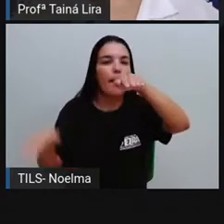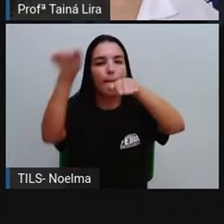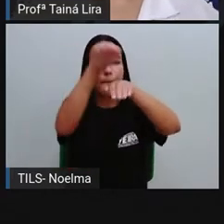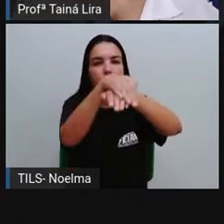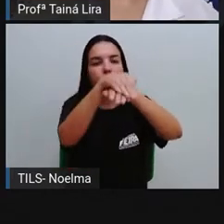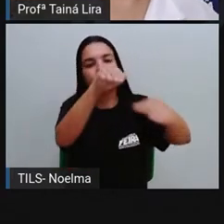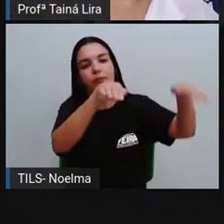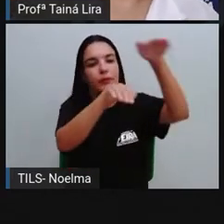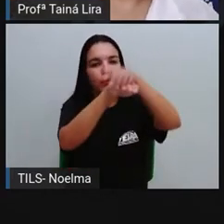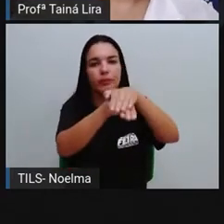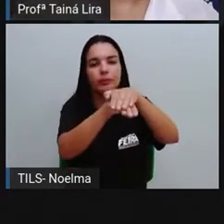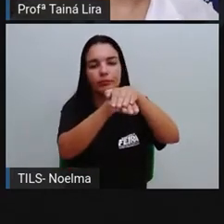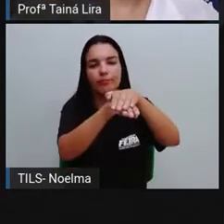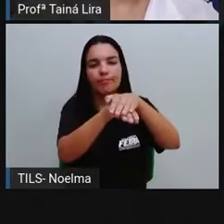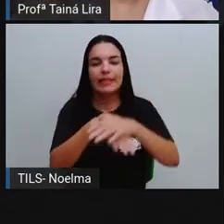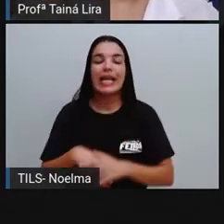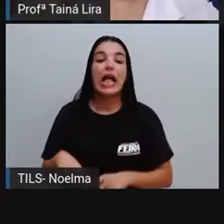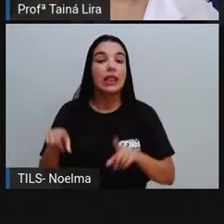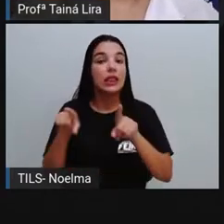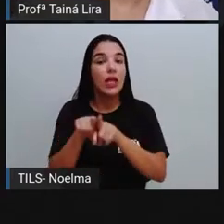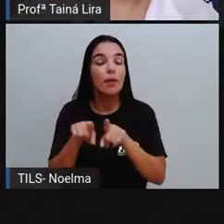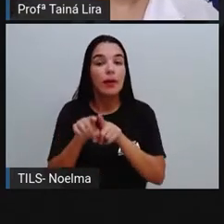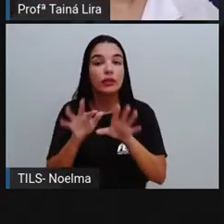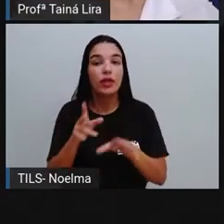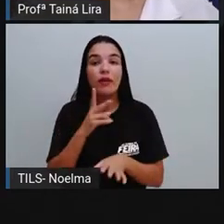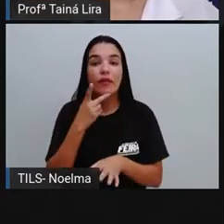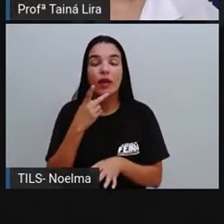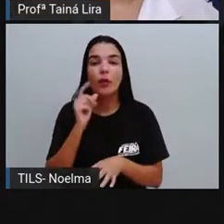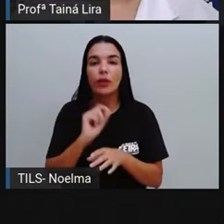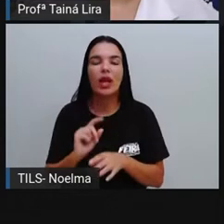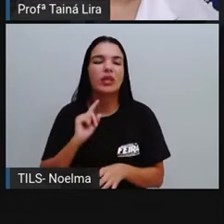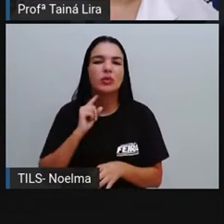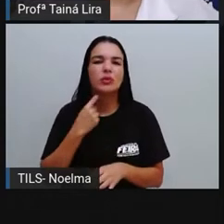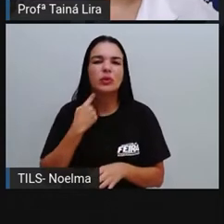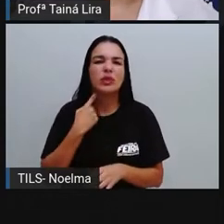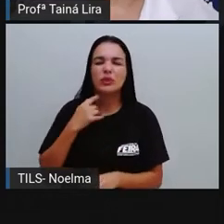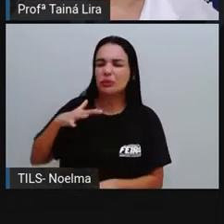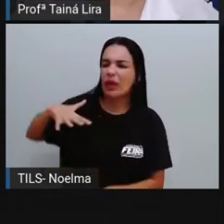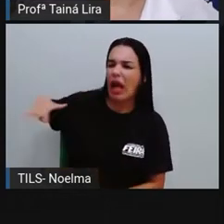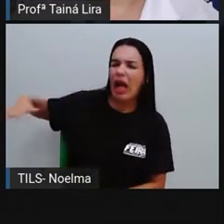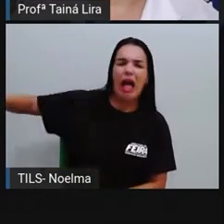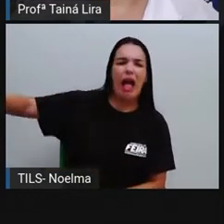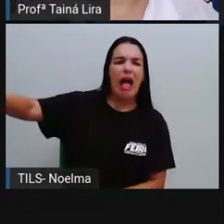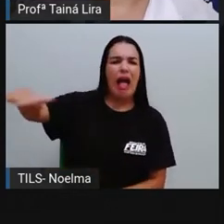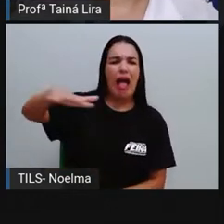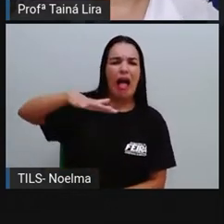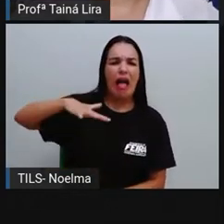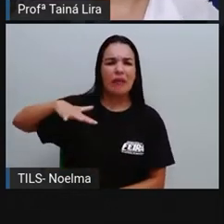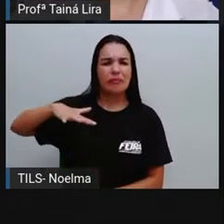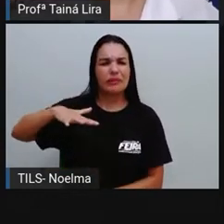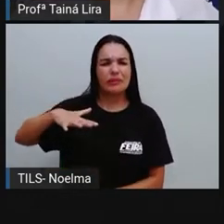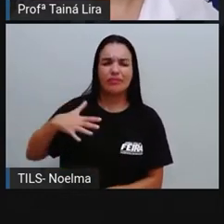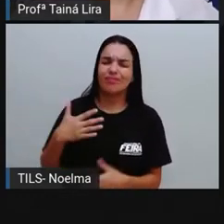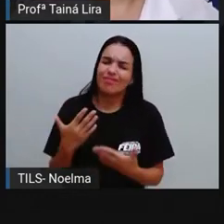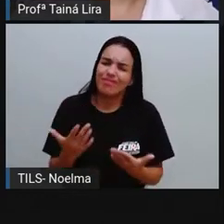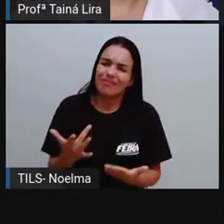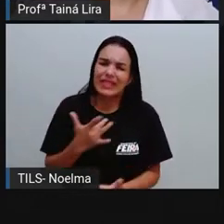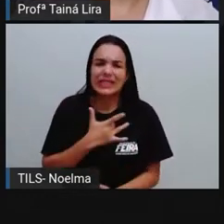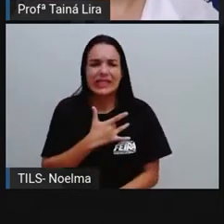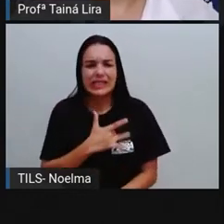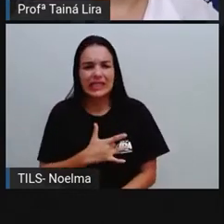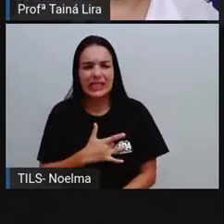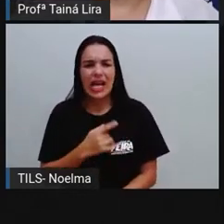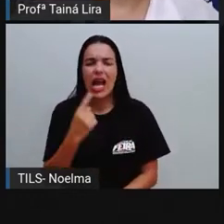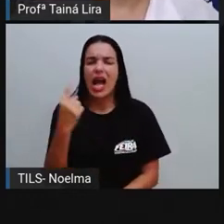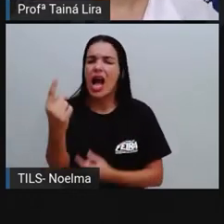a questão aí dos lixões a céu aberto, tá? Que era uma prática muito comum, infelizmente ainda existem aí